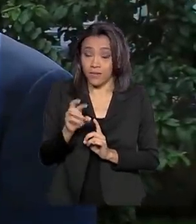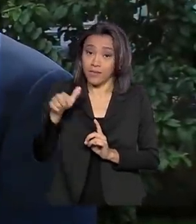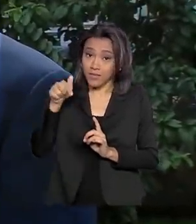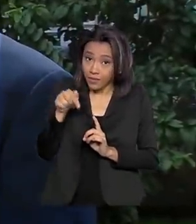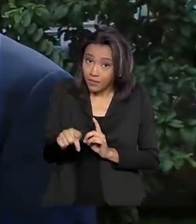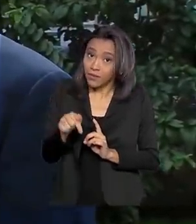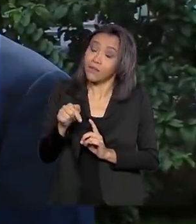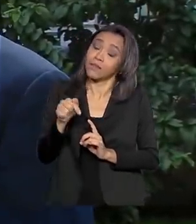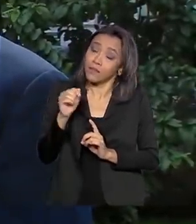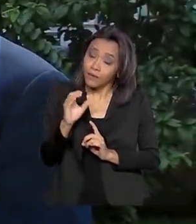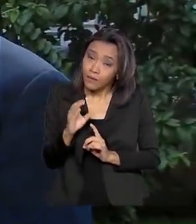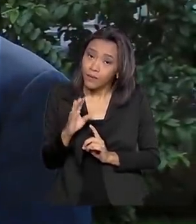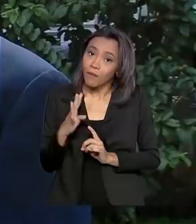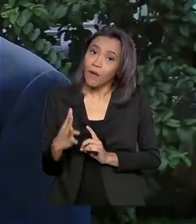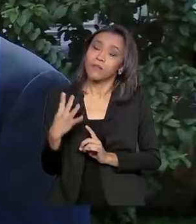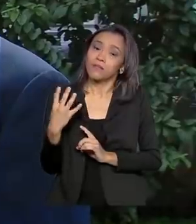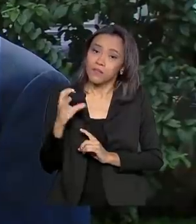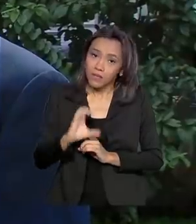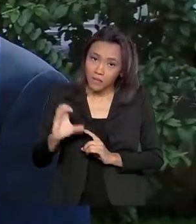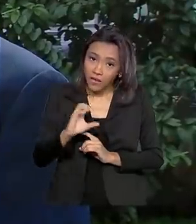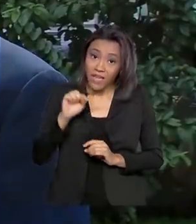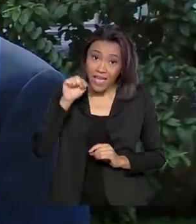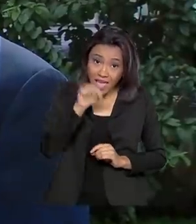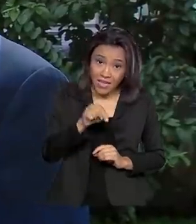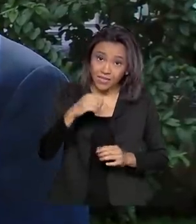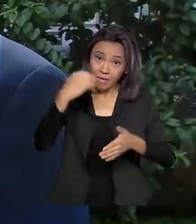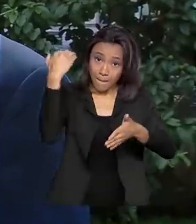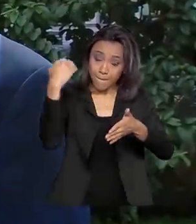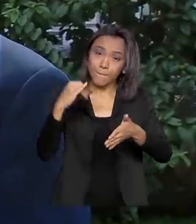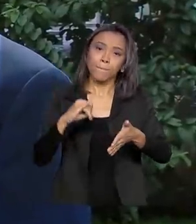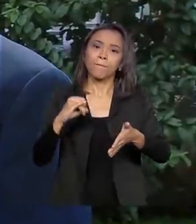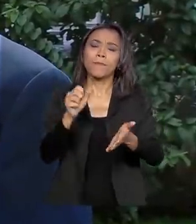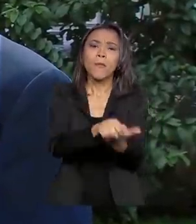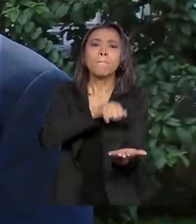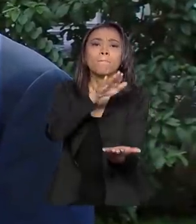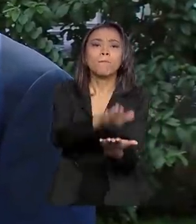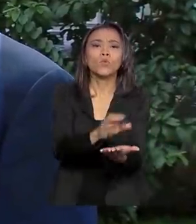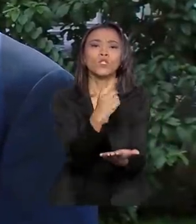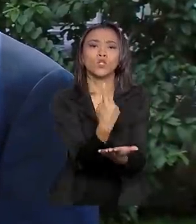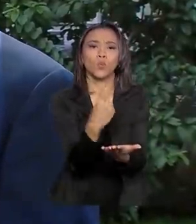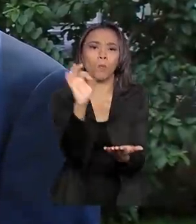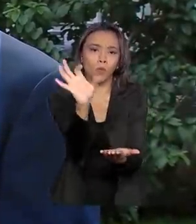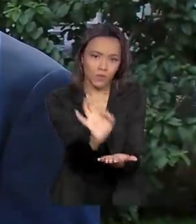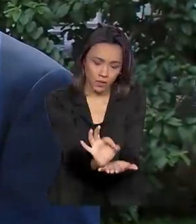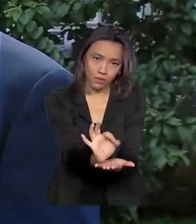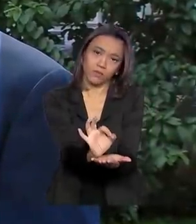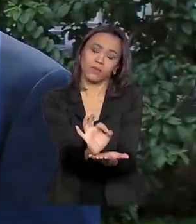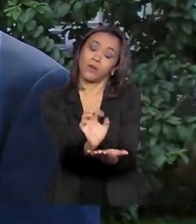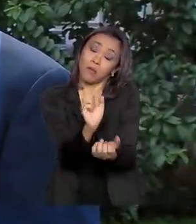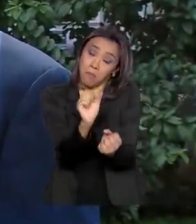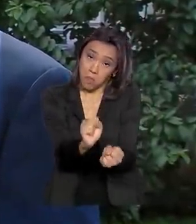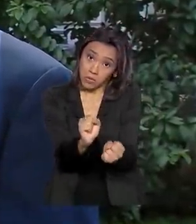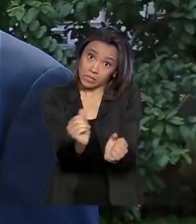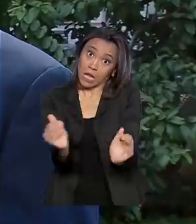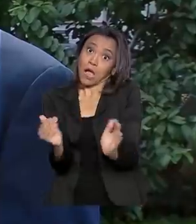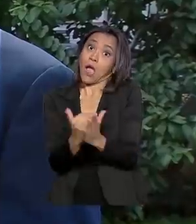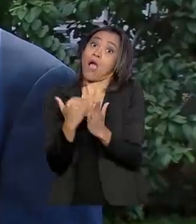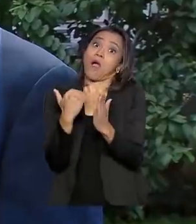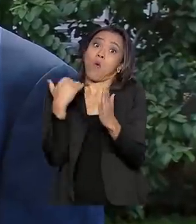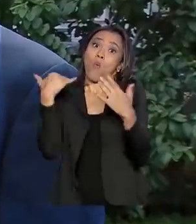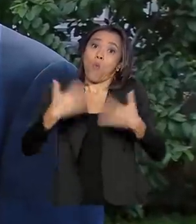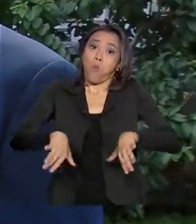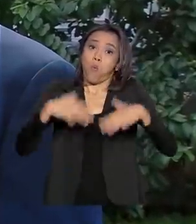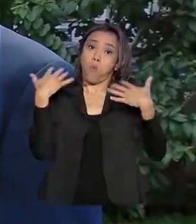É importante dizer que essa multa de 1% ao mês que é sobre o imposto devido, ela pode ser uma multa alta, especialmente